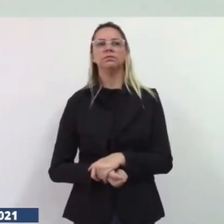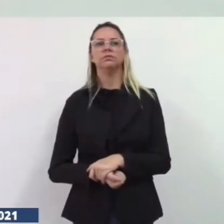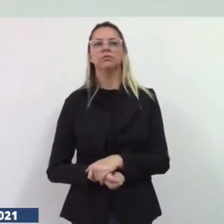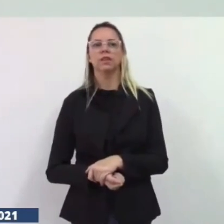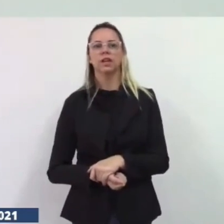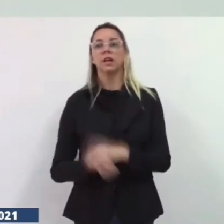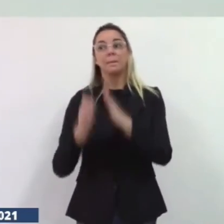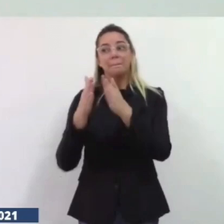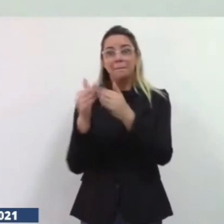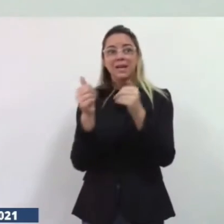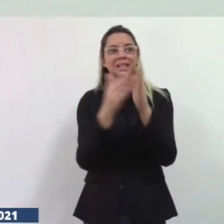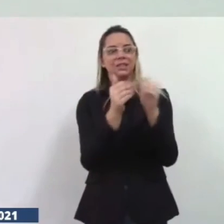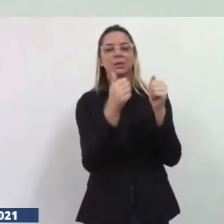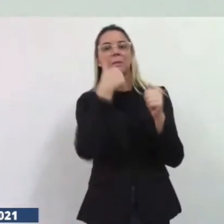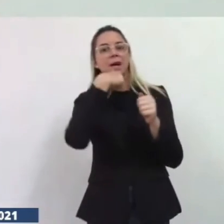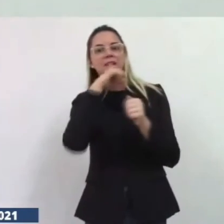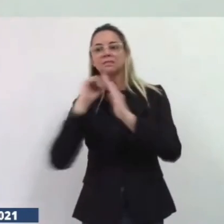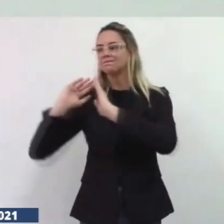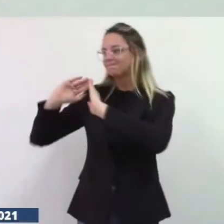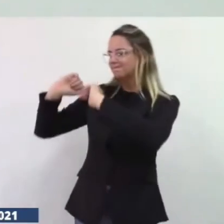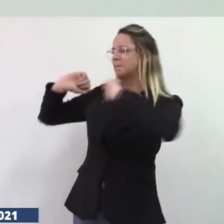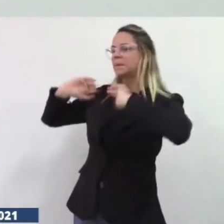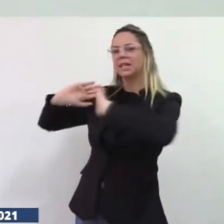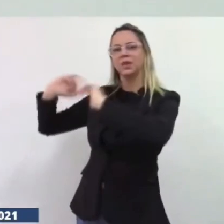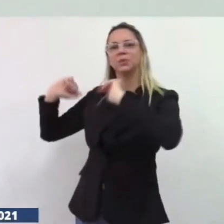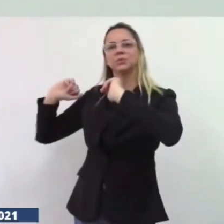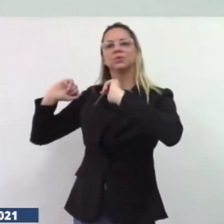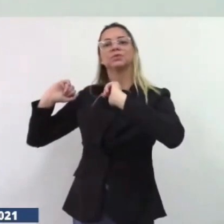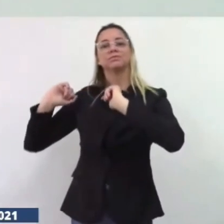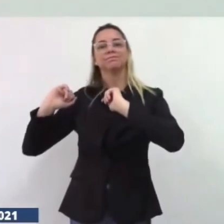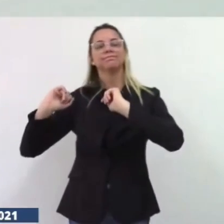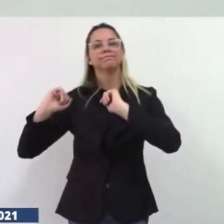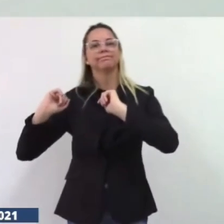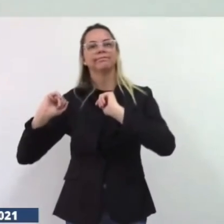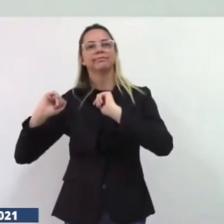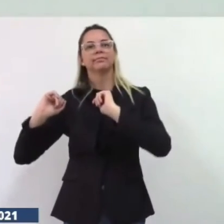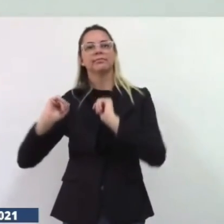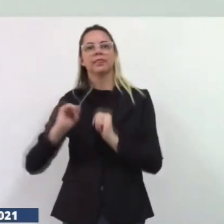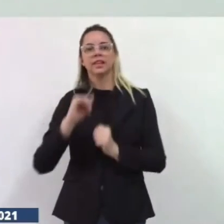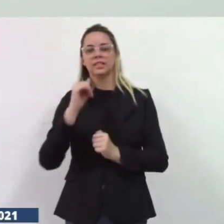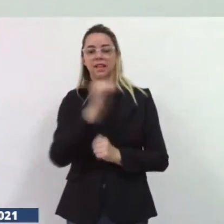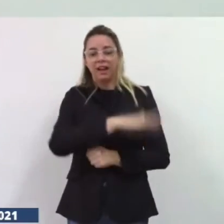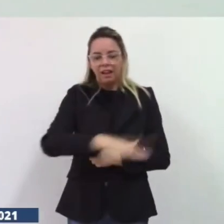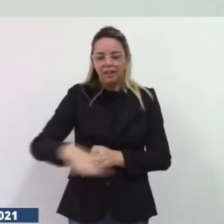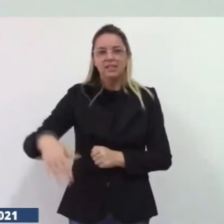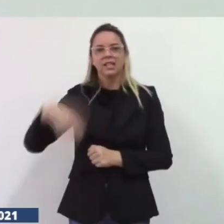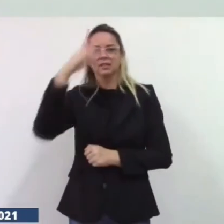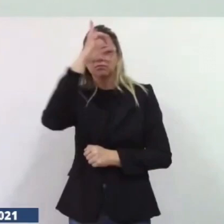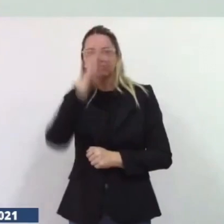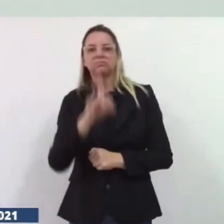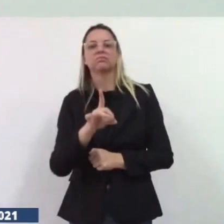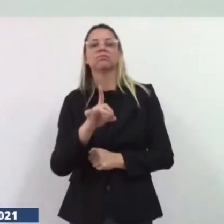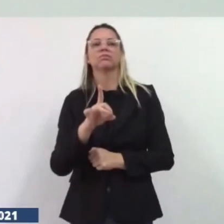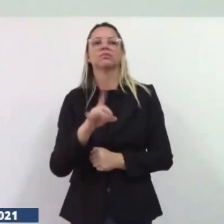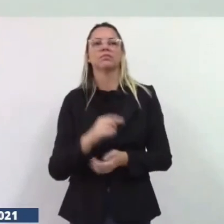pedidos que as mães me fizeram aqui e é um pedido das mães das crianças com autismo